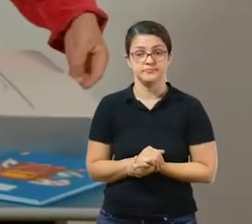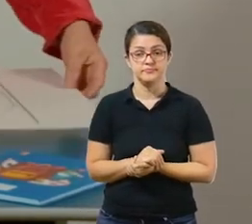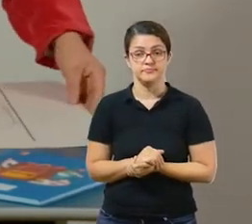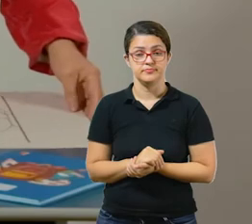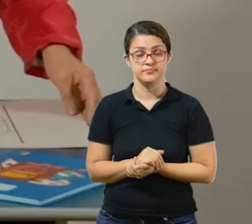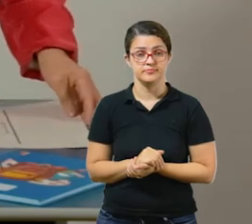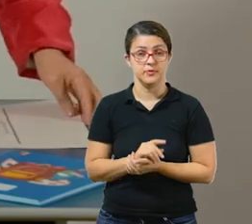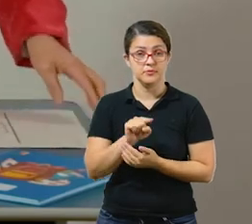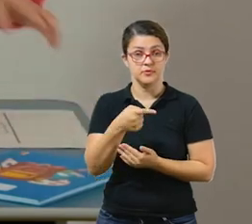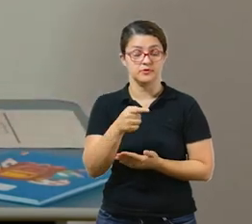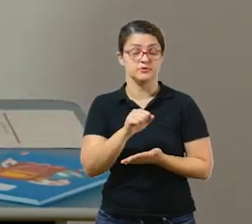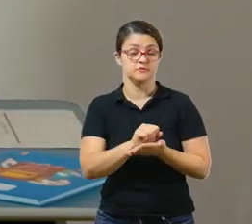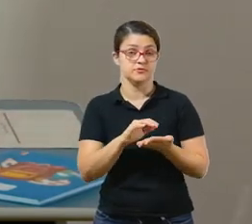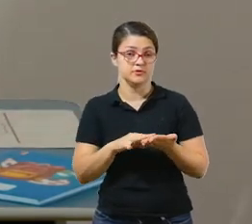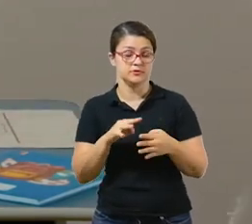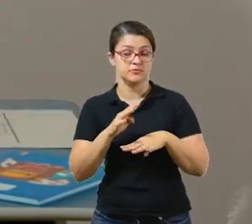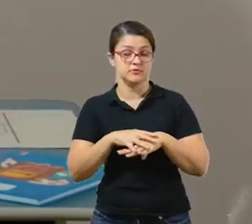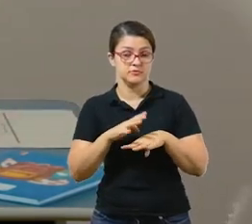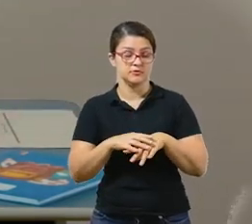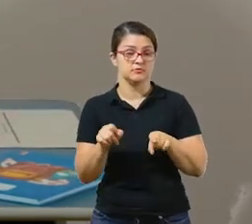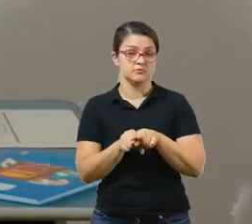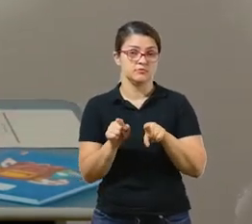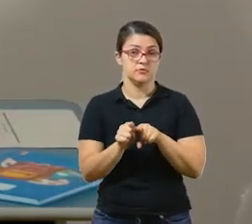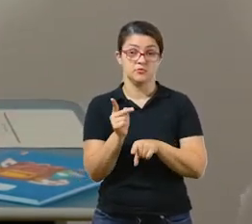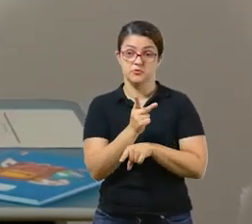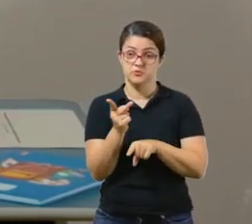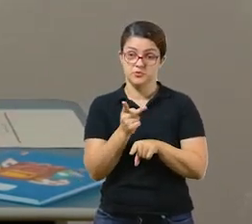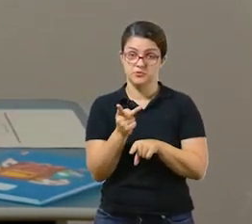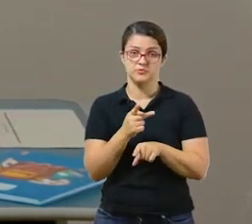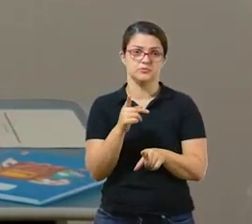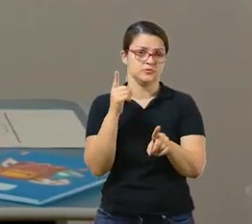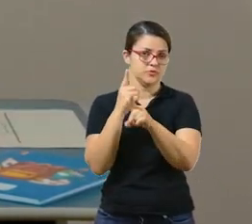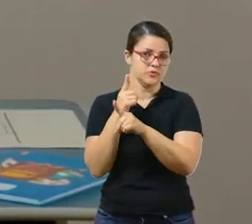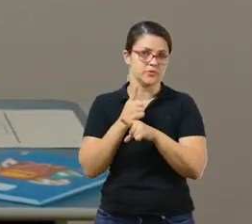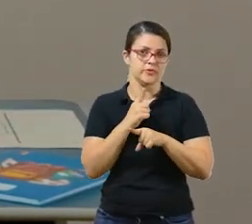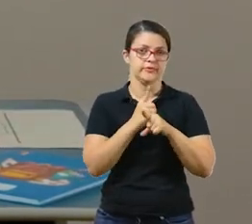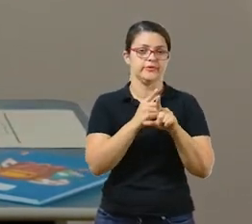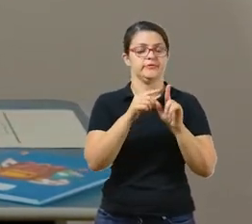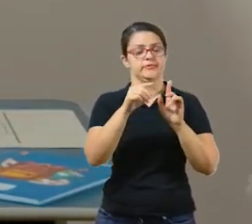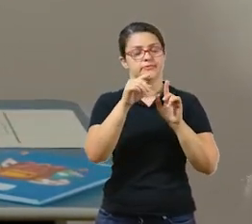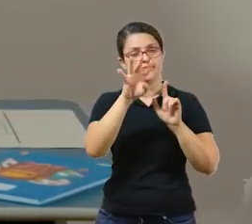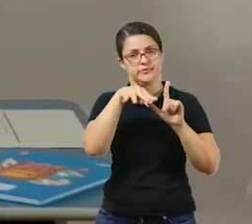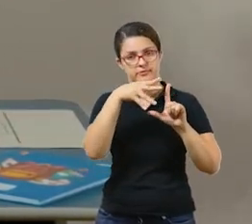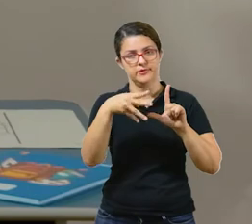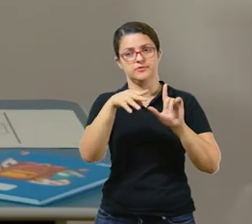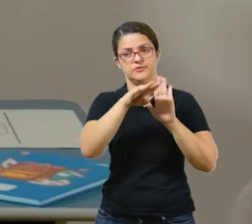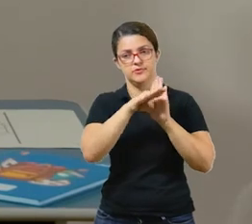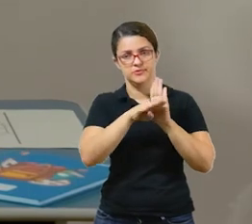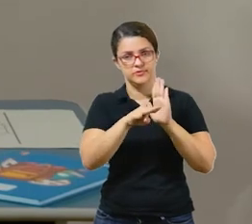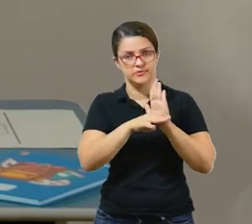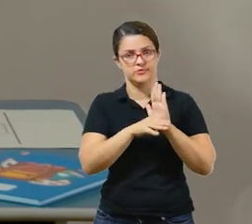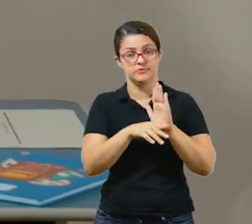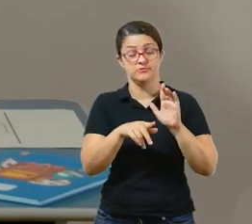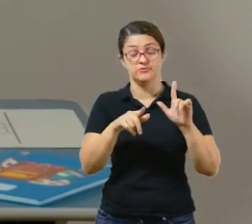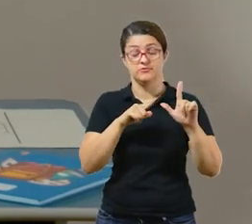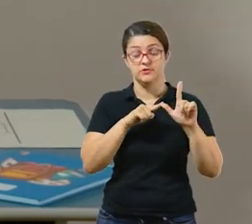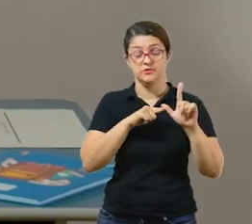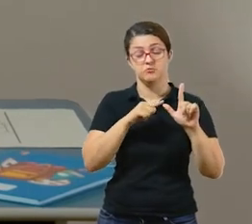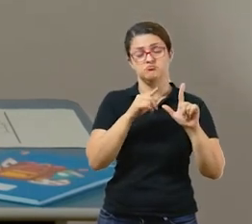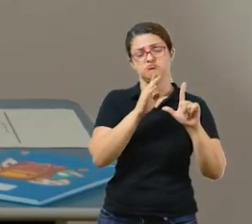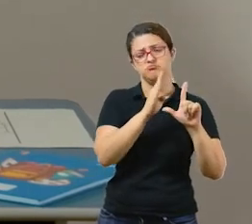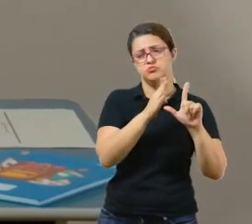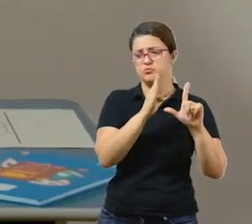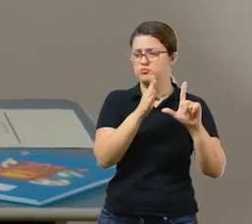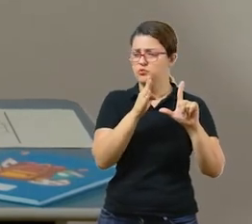atividade de matemática também serve para os dois termos. Vocês também irão encontrar no quadro de rotina uma sequência